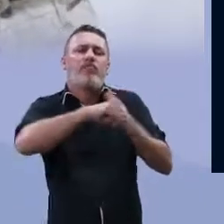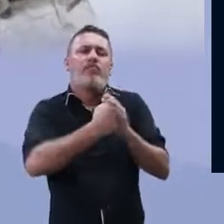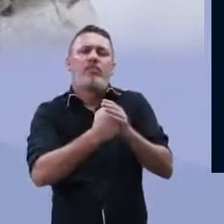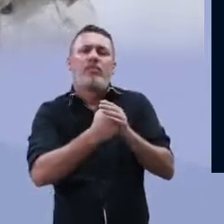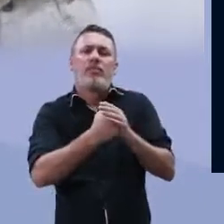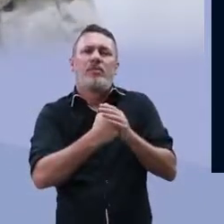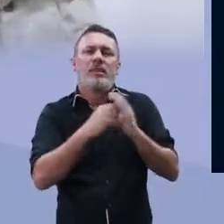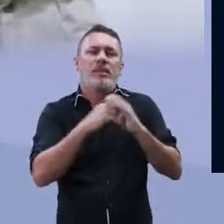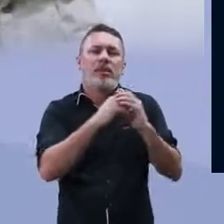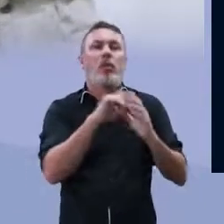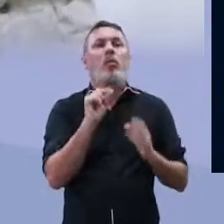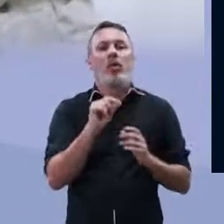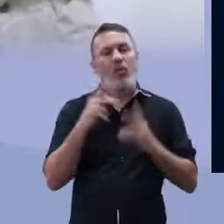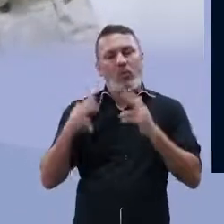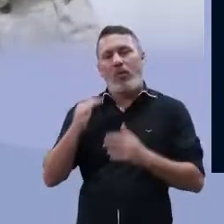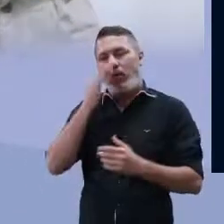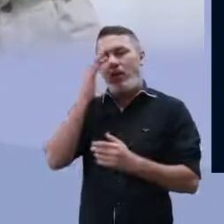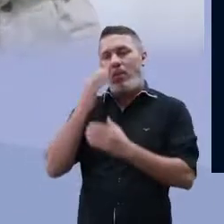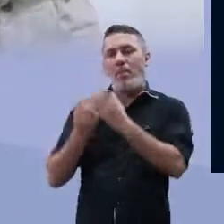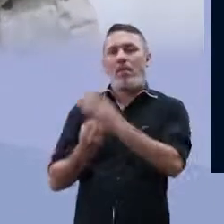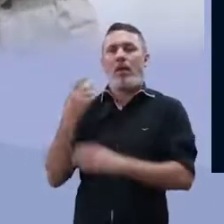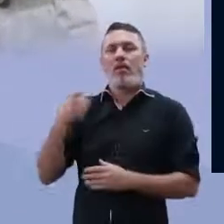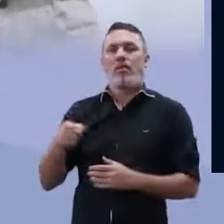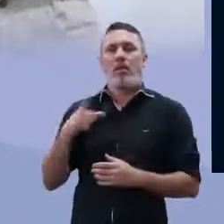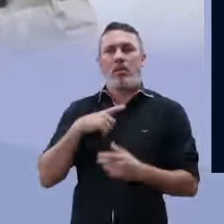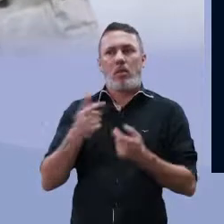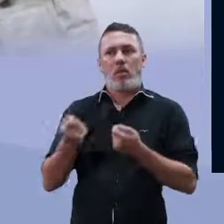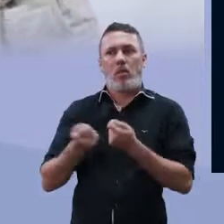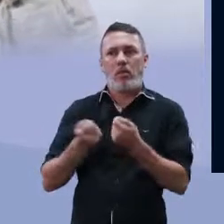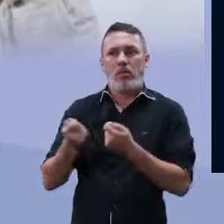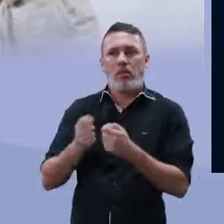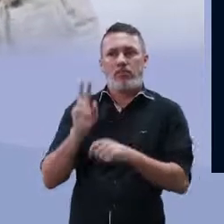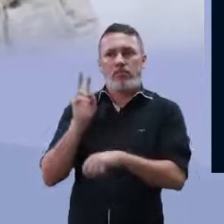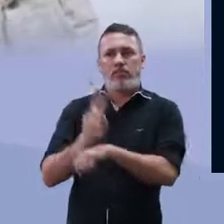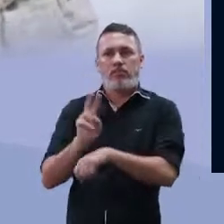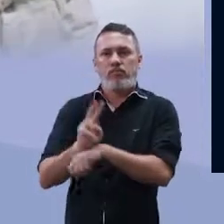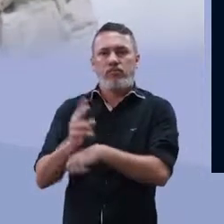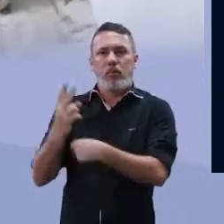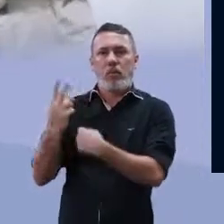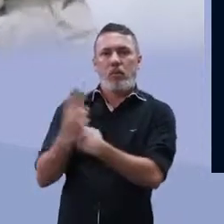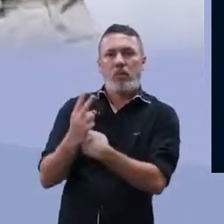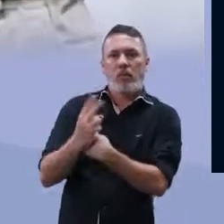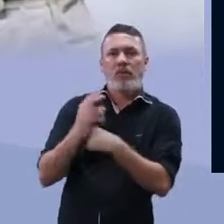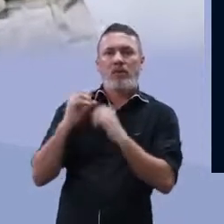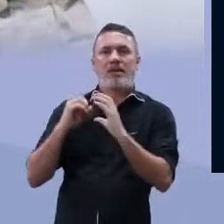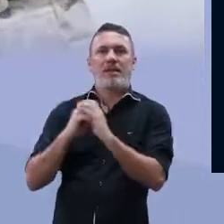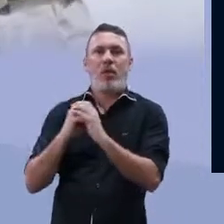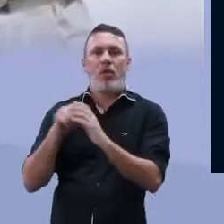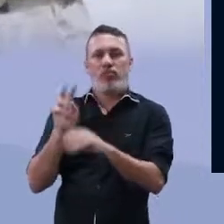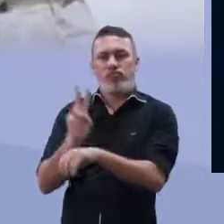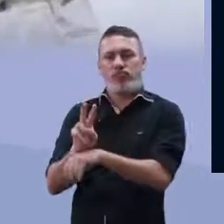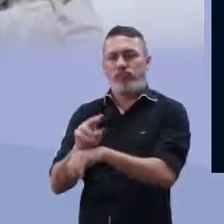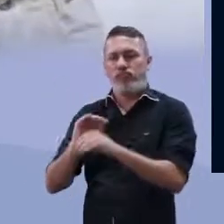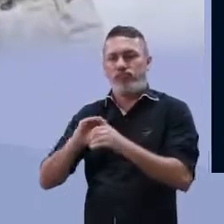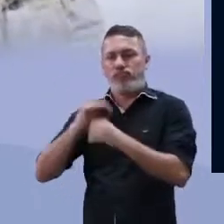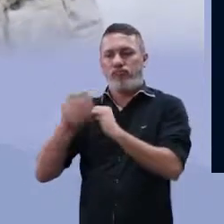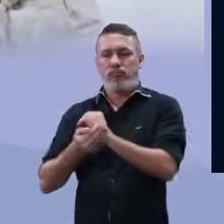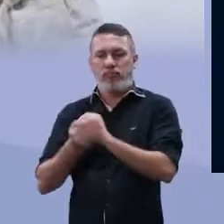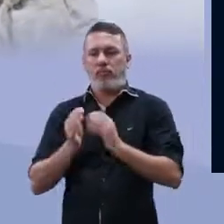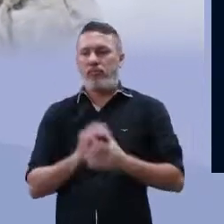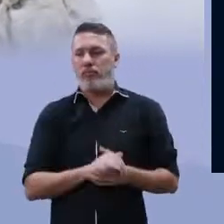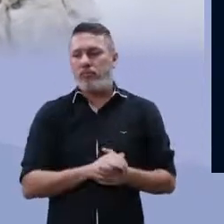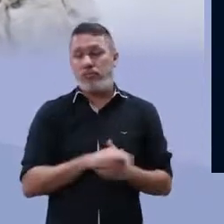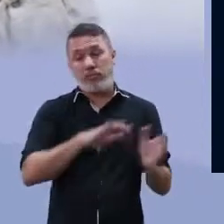celular? A mesma coisa que serve nas plantas. Ela dá uma resistência, ela serve para a proteção dessa